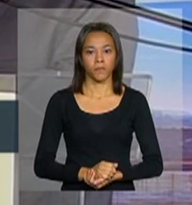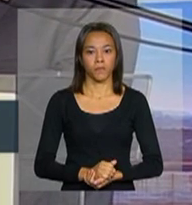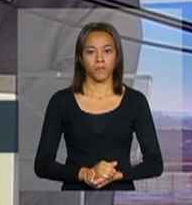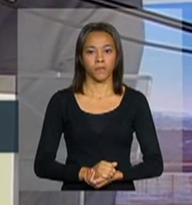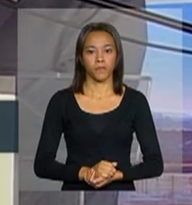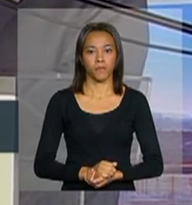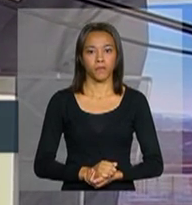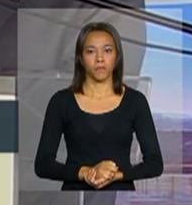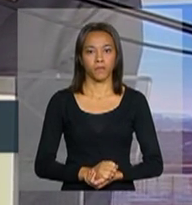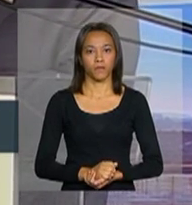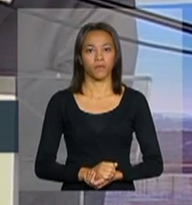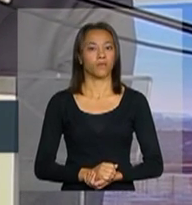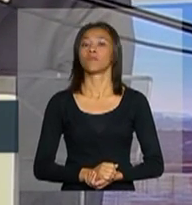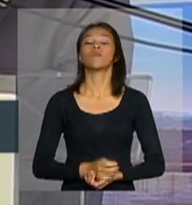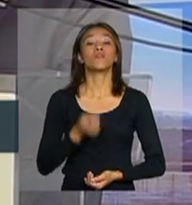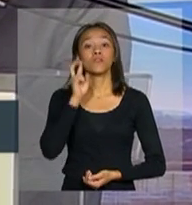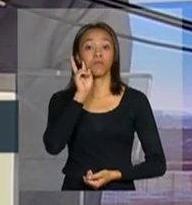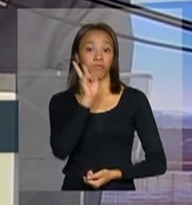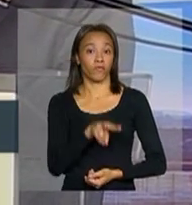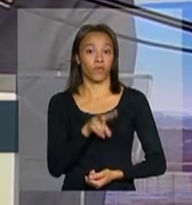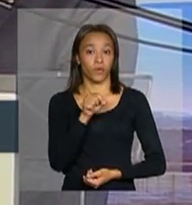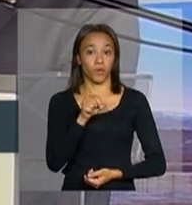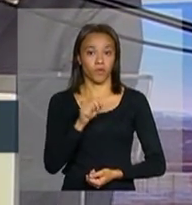por cima do paredão